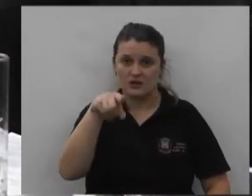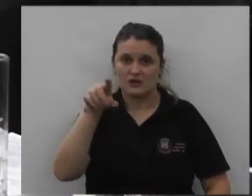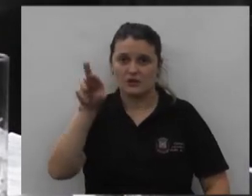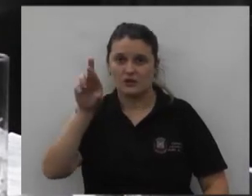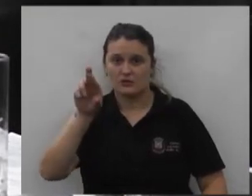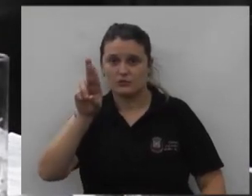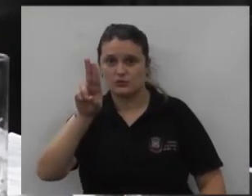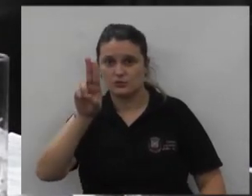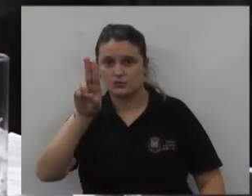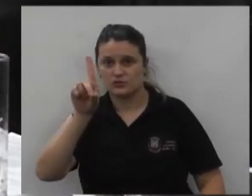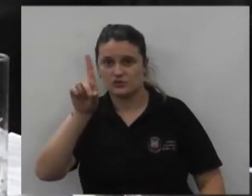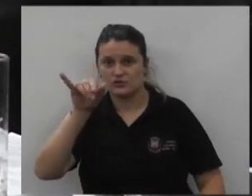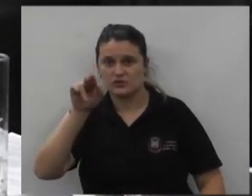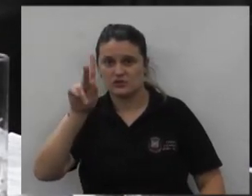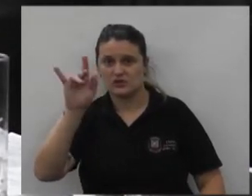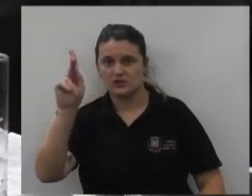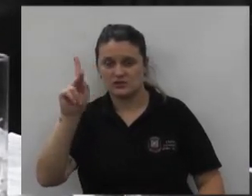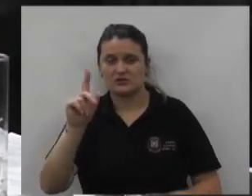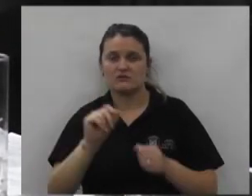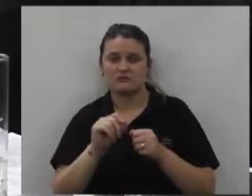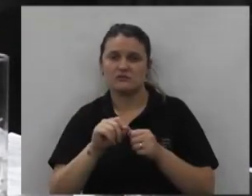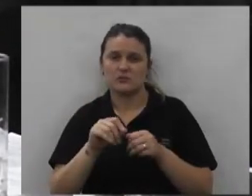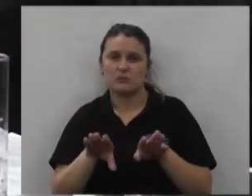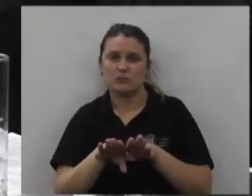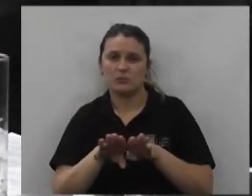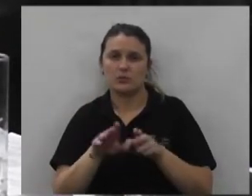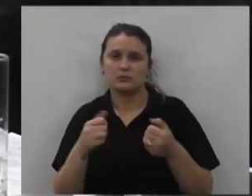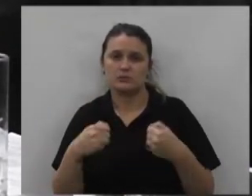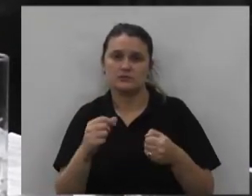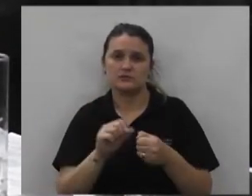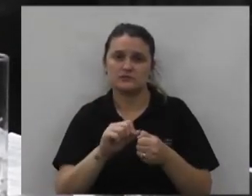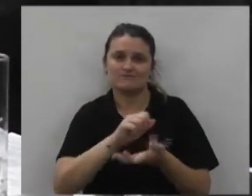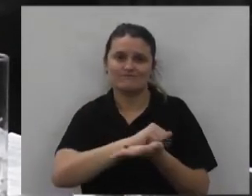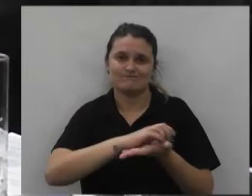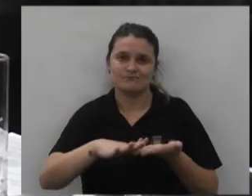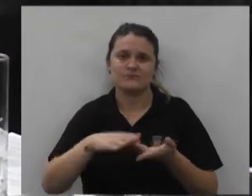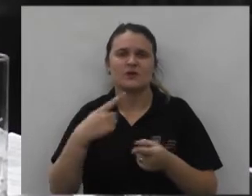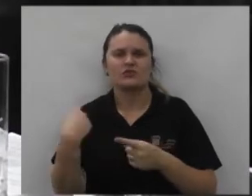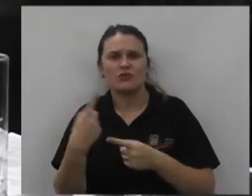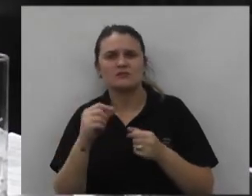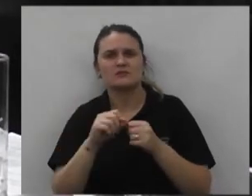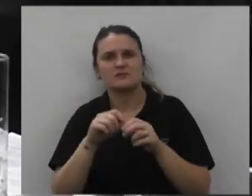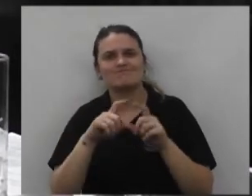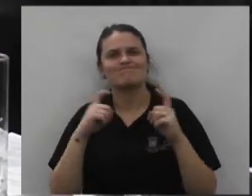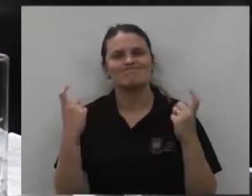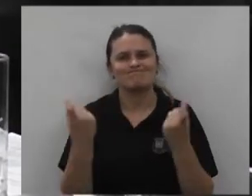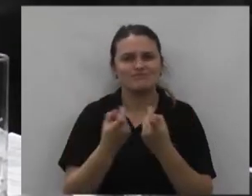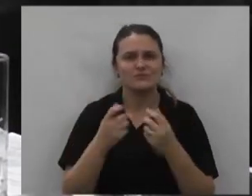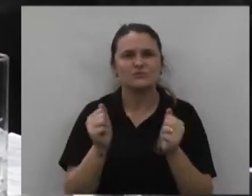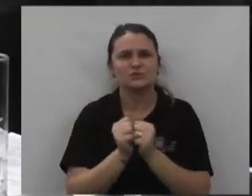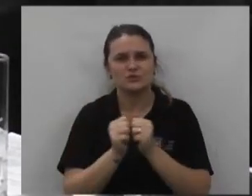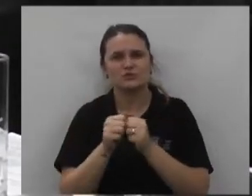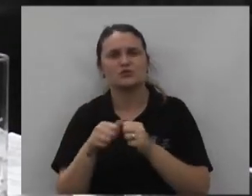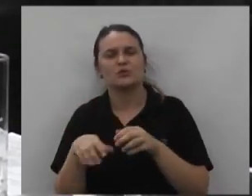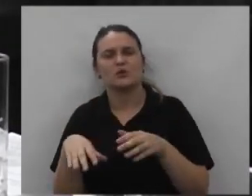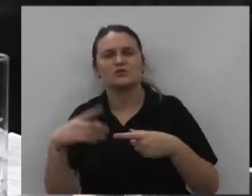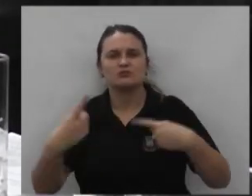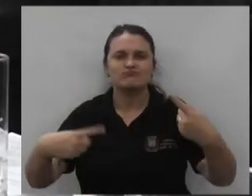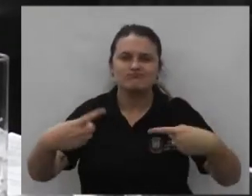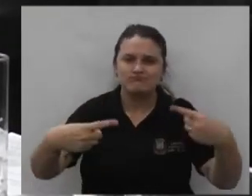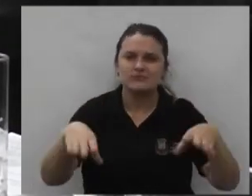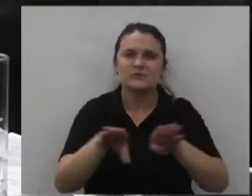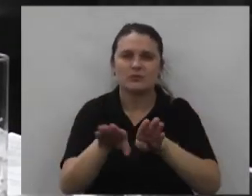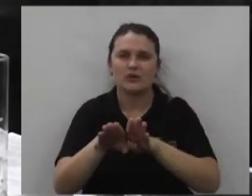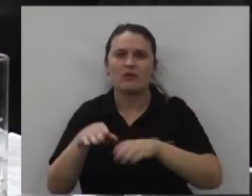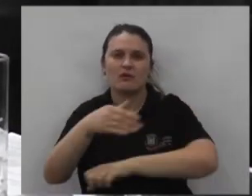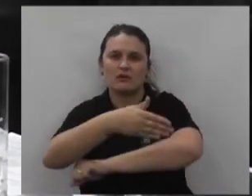porque depois disso foi feita uma reunião que tratava principalmente da José Rodinic e principalmente o final da São Gustavo até